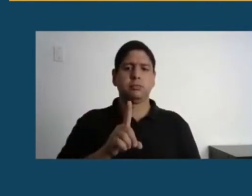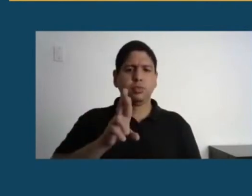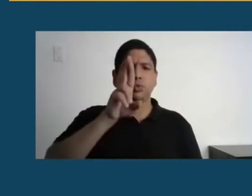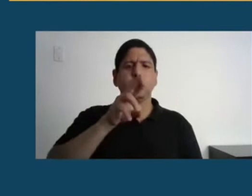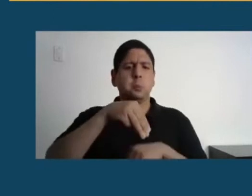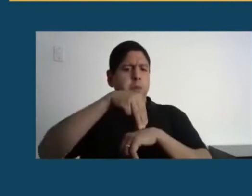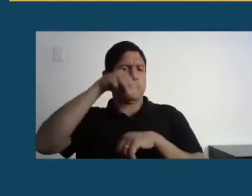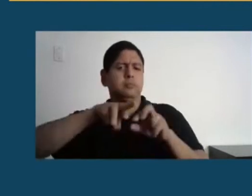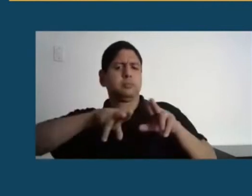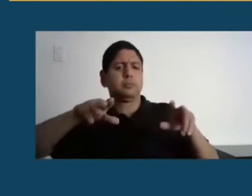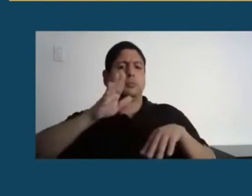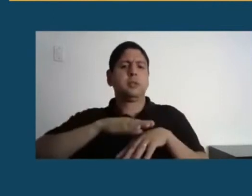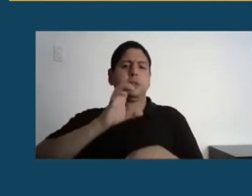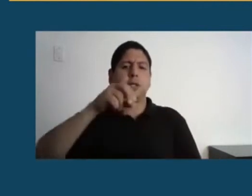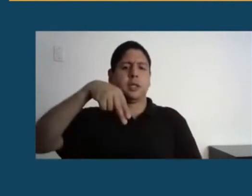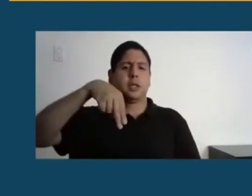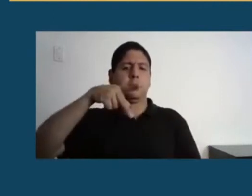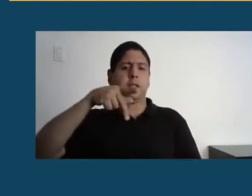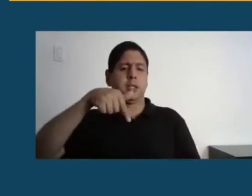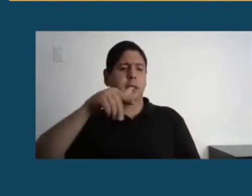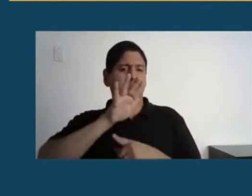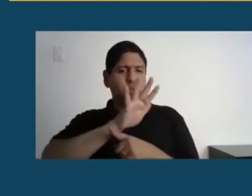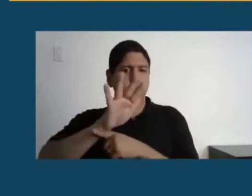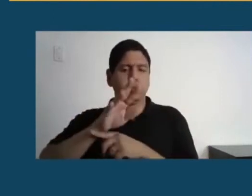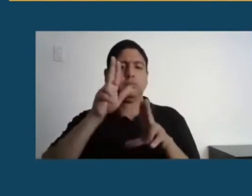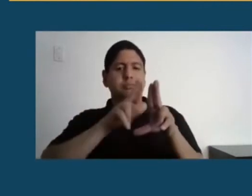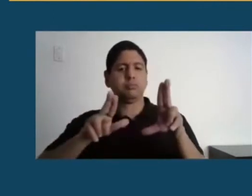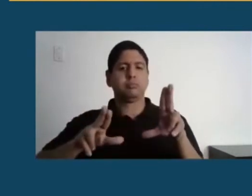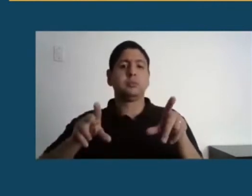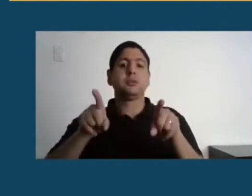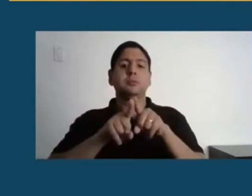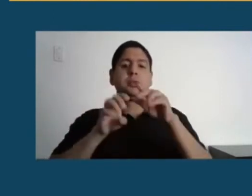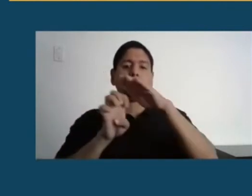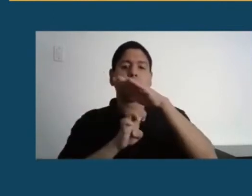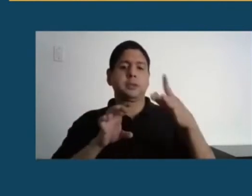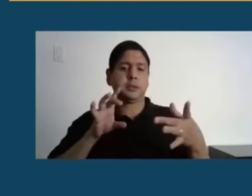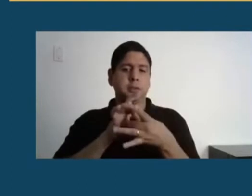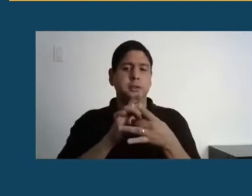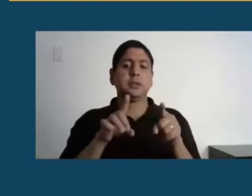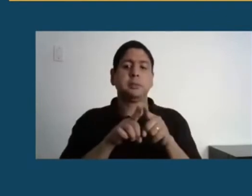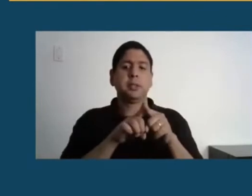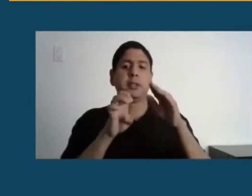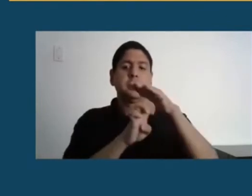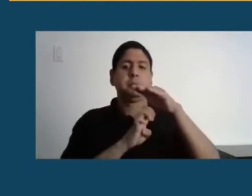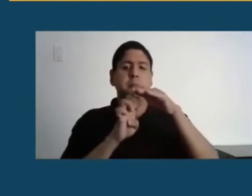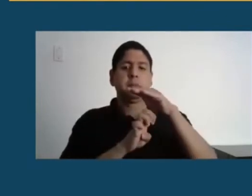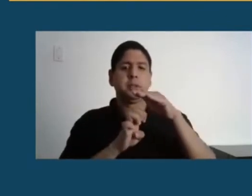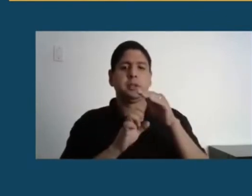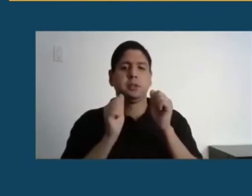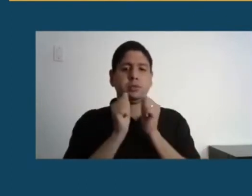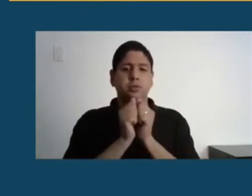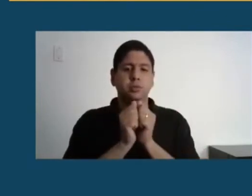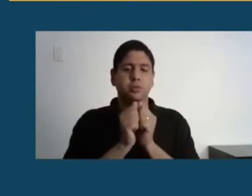na UFRJ. Há várias empresas associadas, inclusive empresas como a Ambev, o